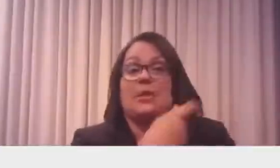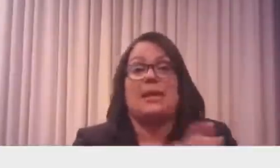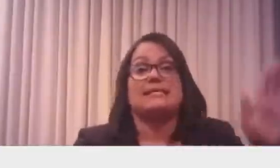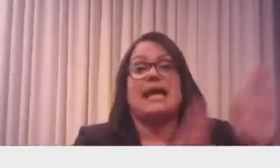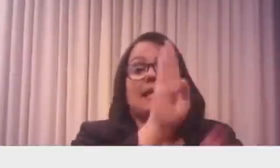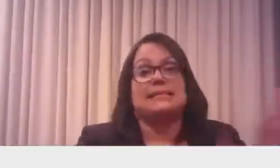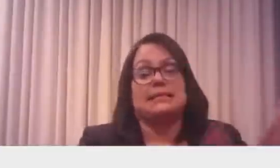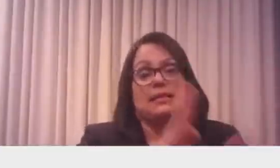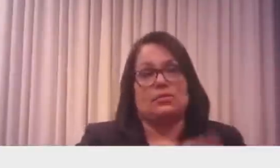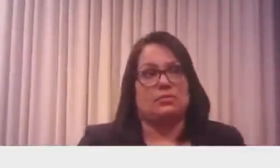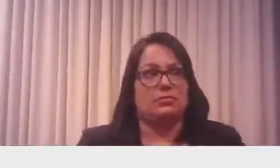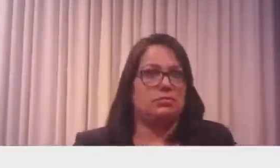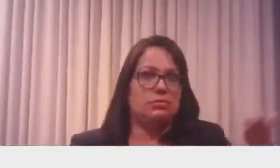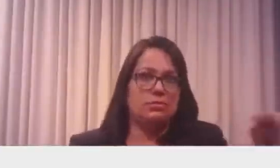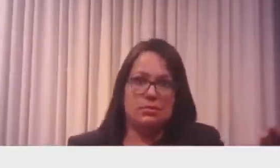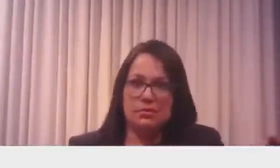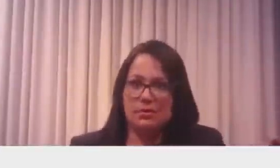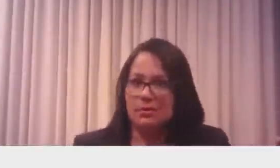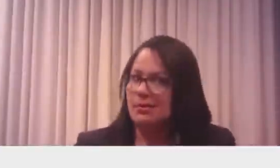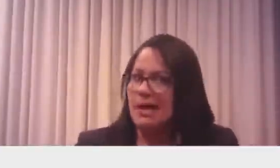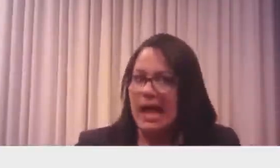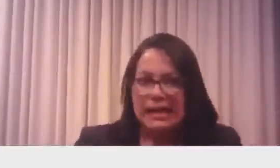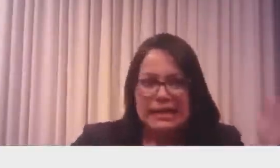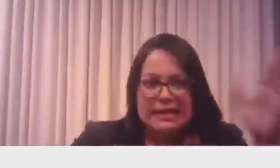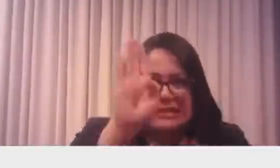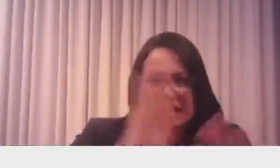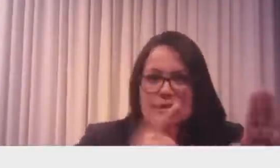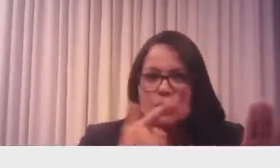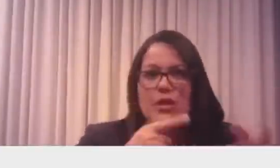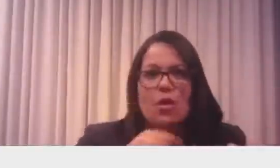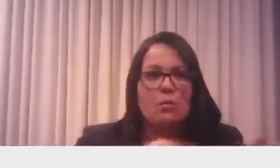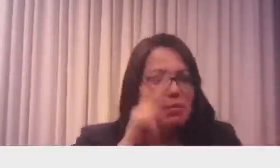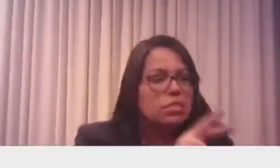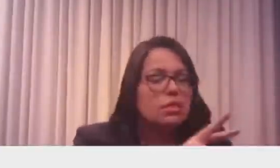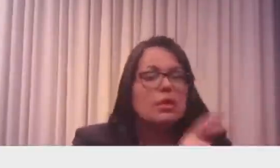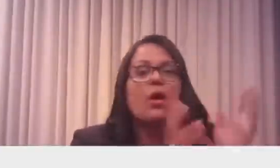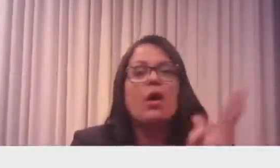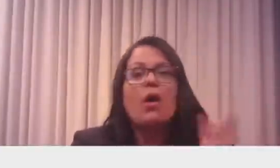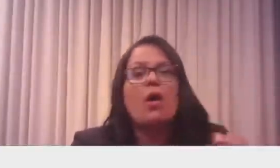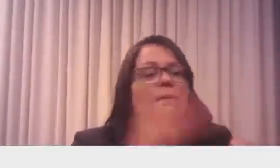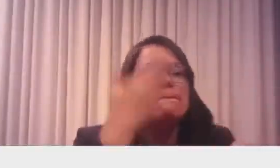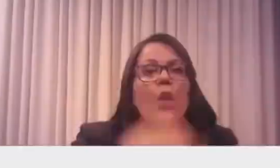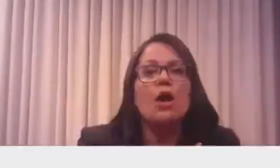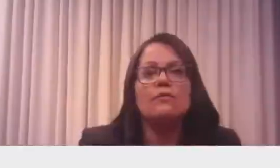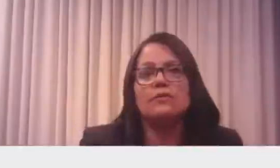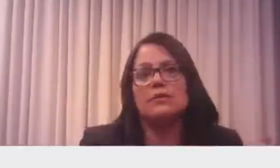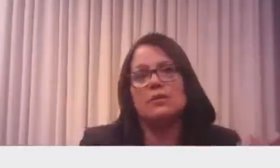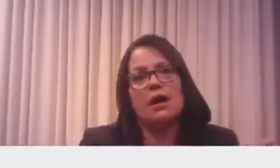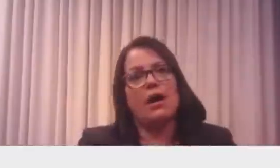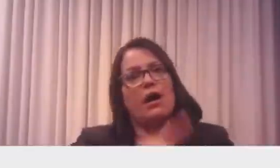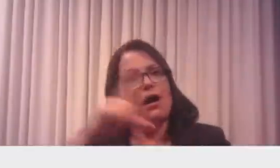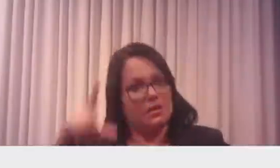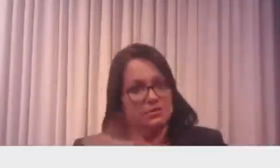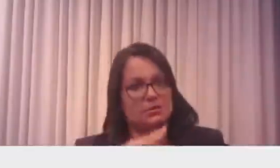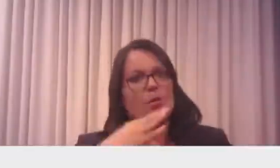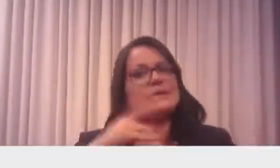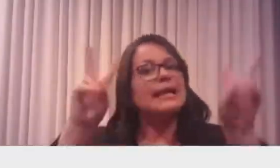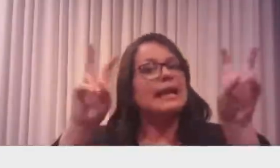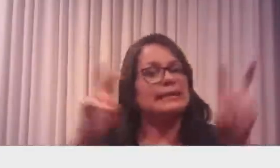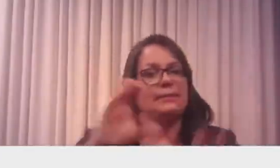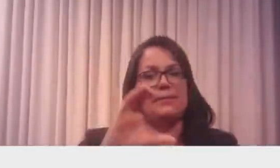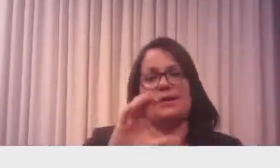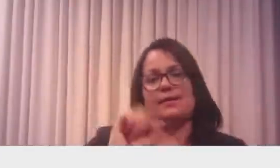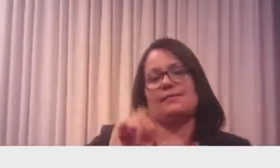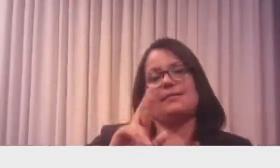festa, alguns governadores fizeram a festa, como o consórcio do Nordeste, o caso Carlos Gabas, que ele gastou,